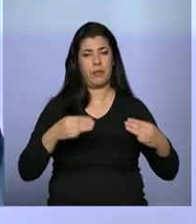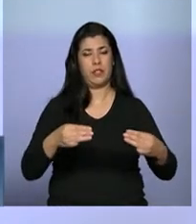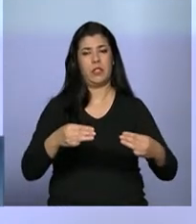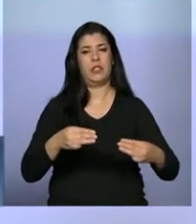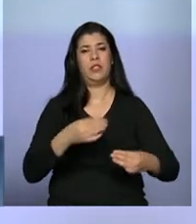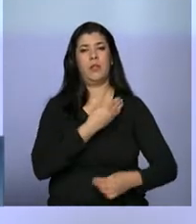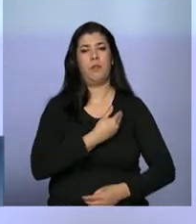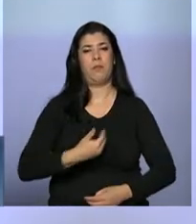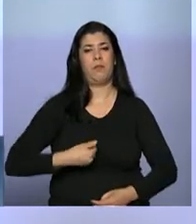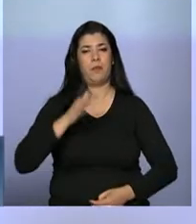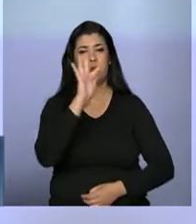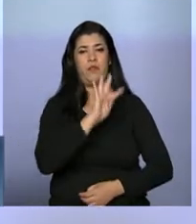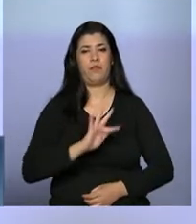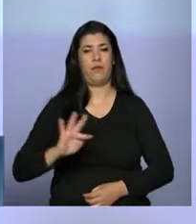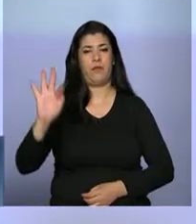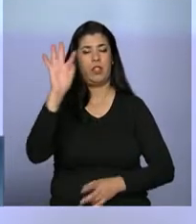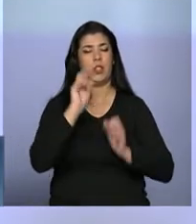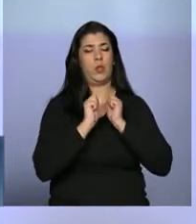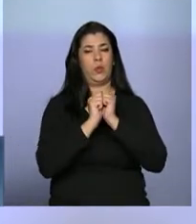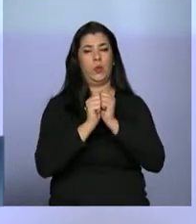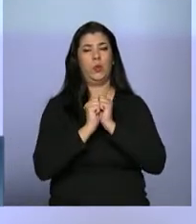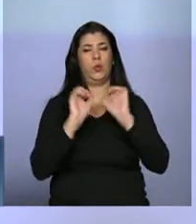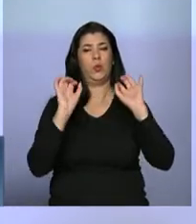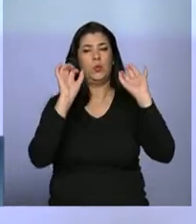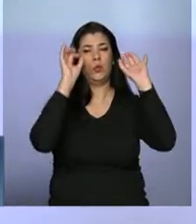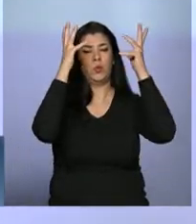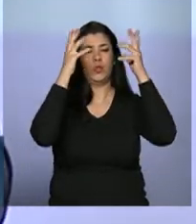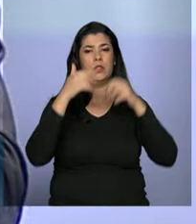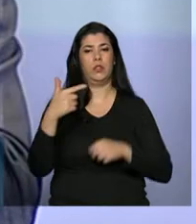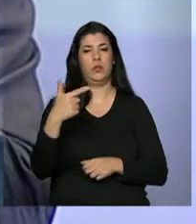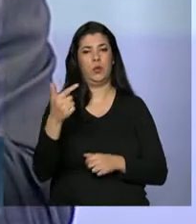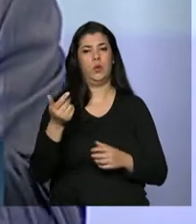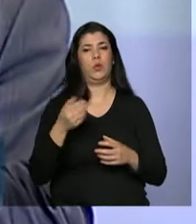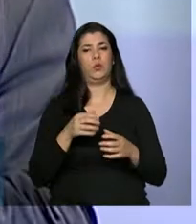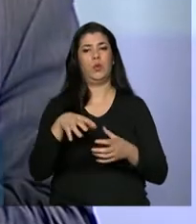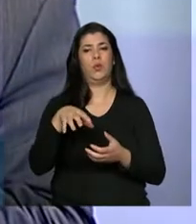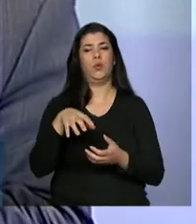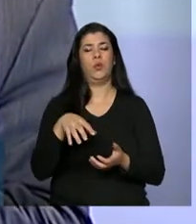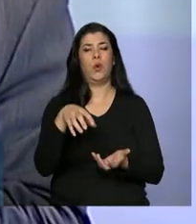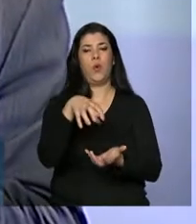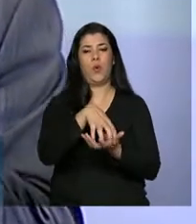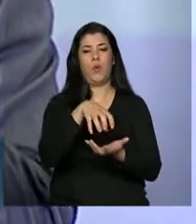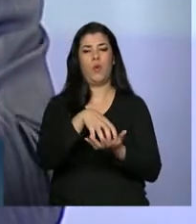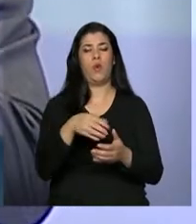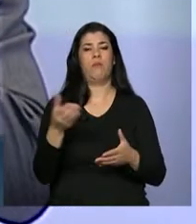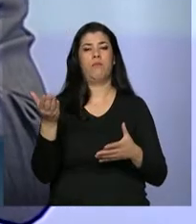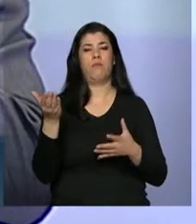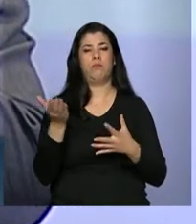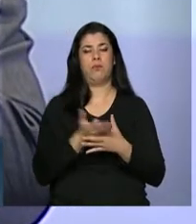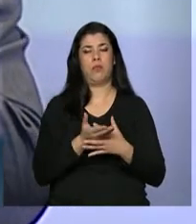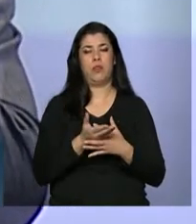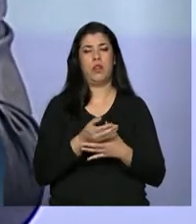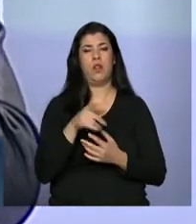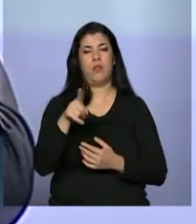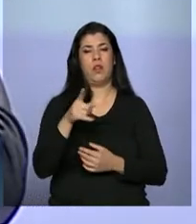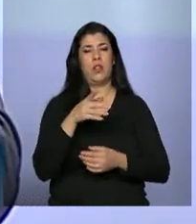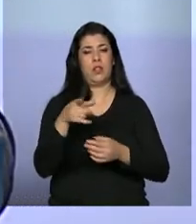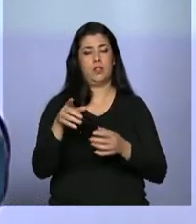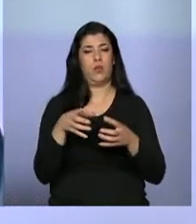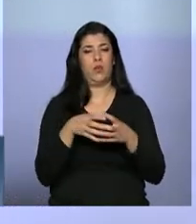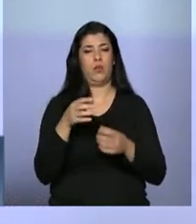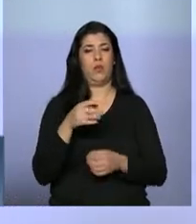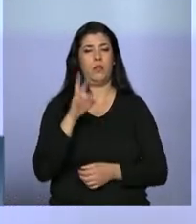comemorando neste momento, em especial a Segunda Câmara Criminal do Ministério Público Federal. Boni, que esteve conosco ano passado,